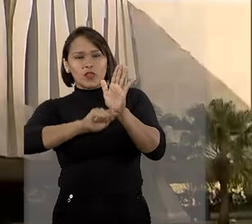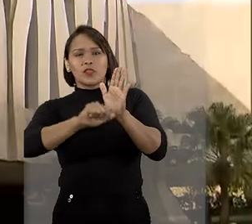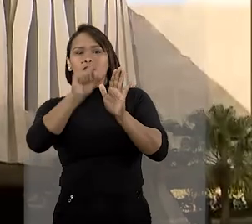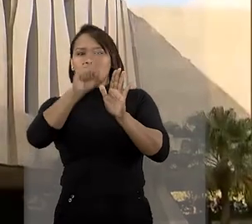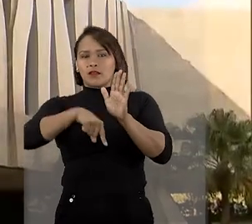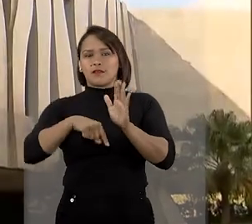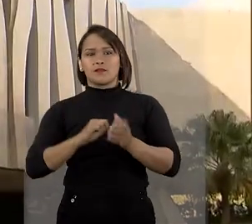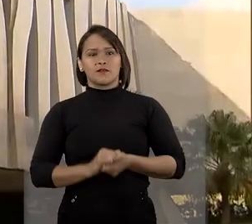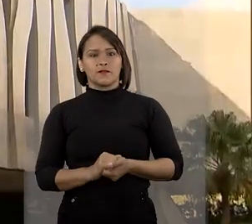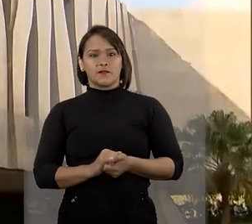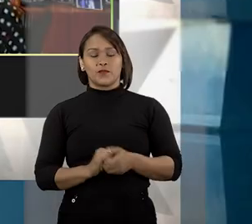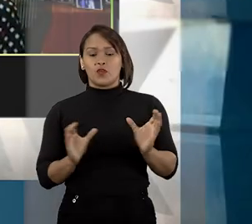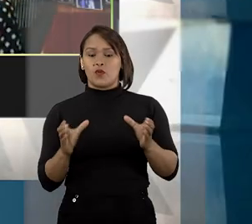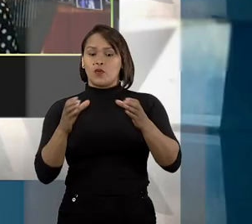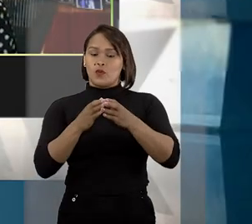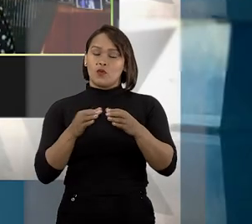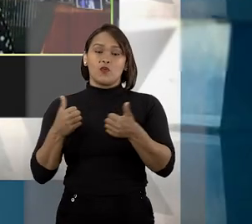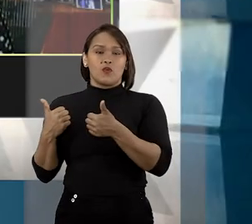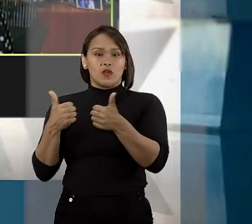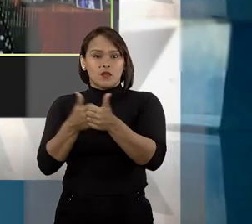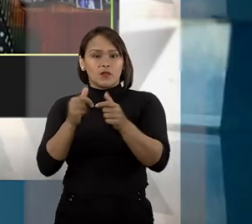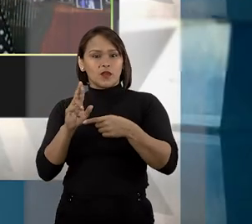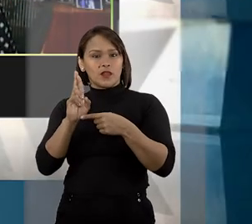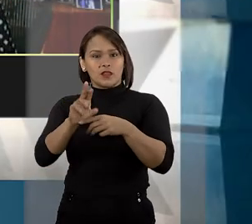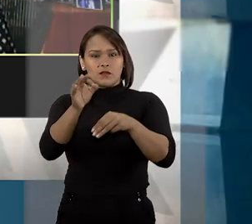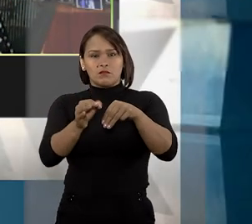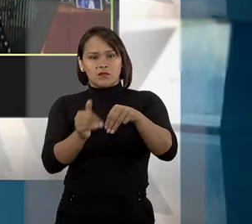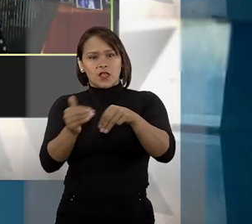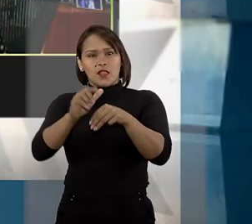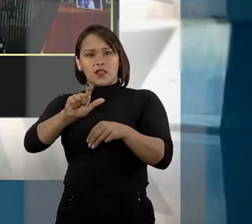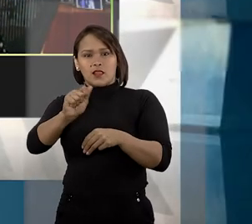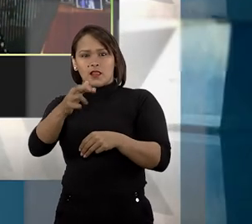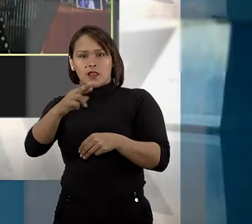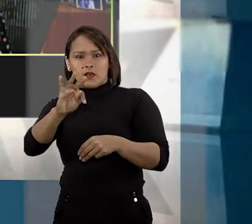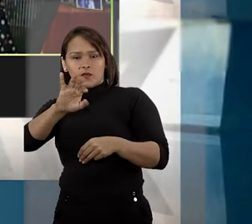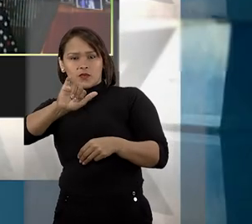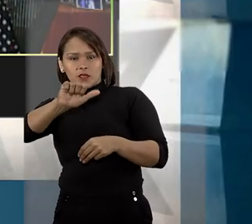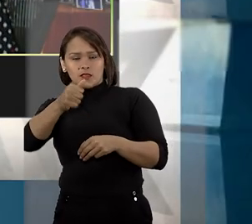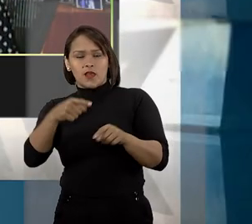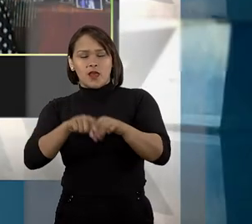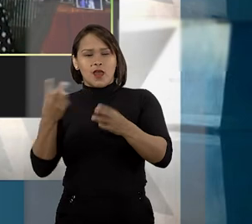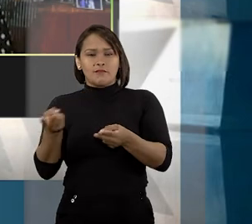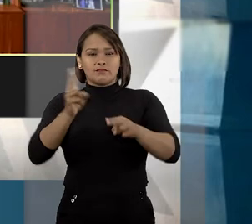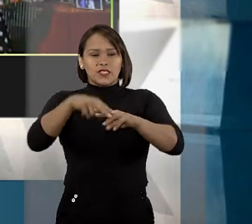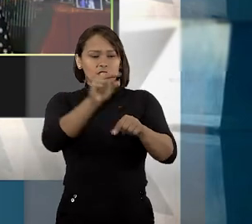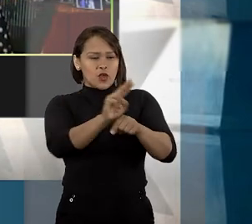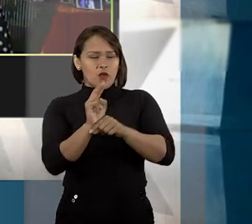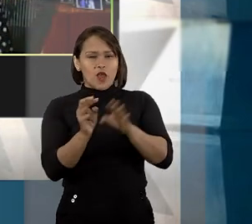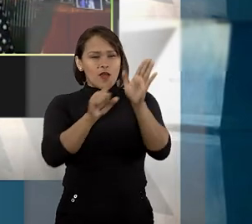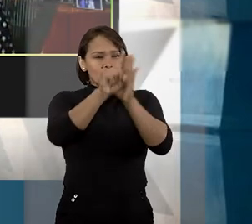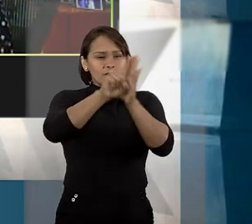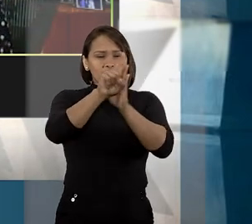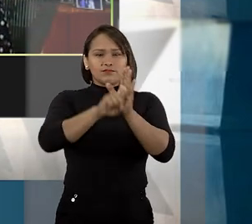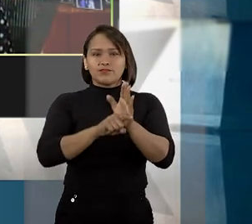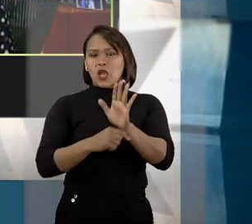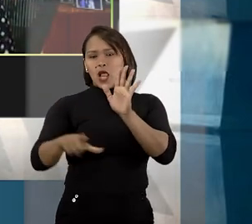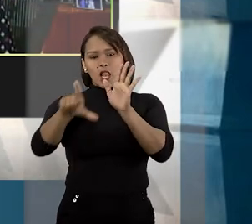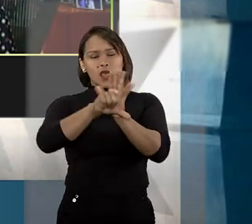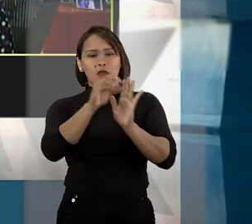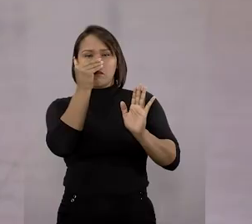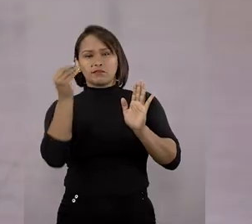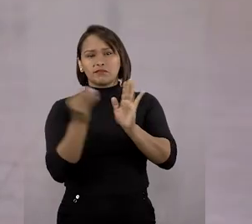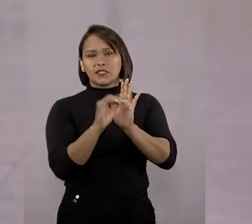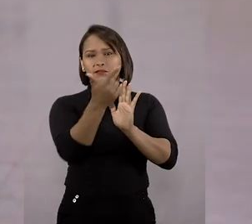com o tráfico de drogas. O colegiado acompanhou a relatora, ministra Laurita Vaz, para quem a prisão para averiguações é